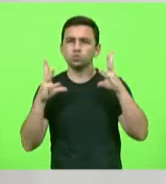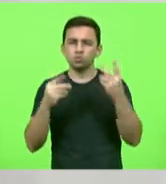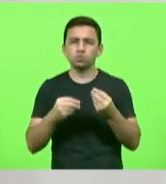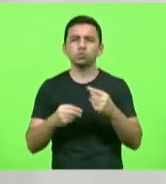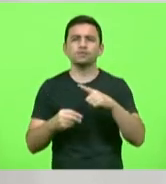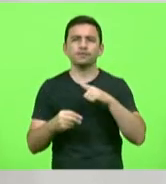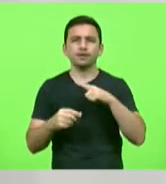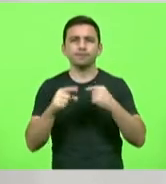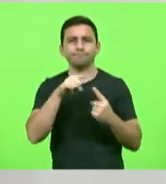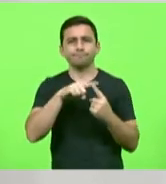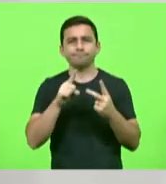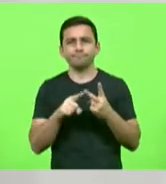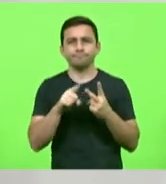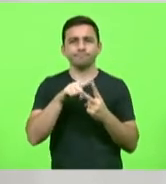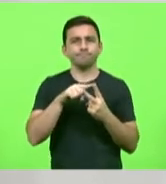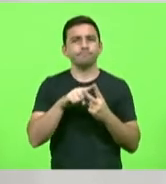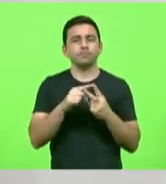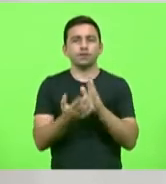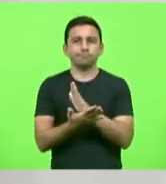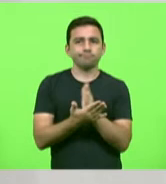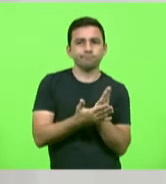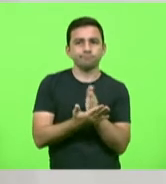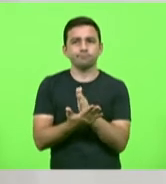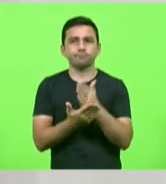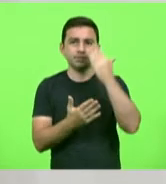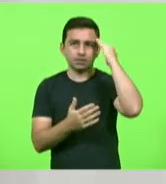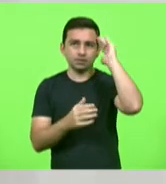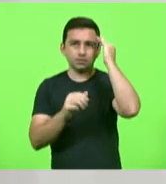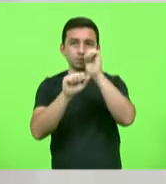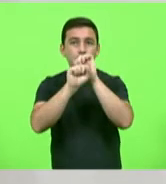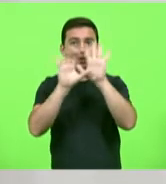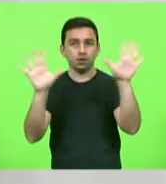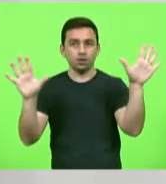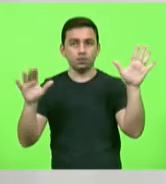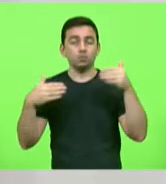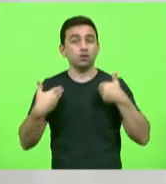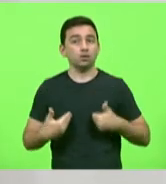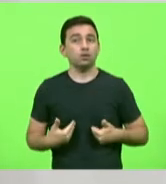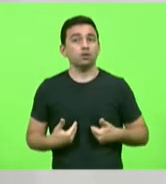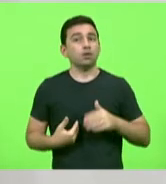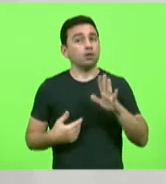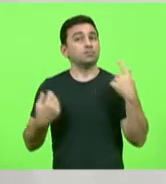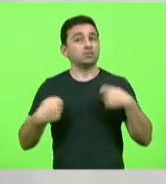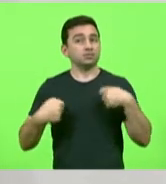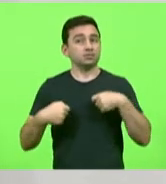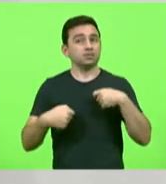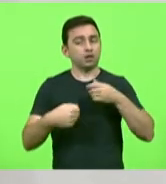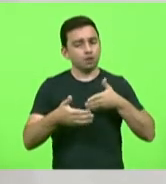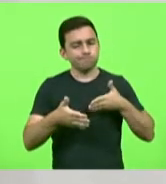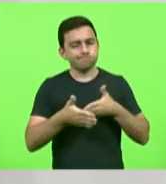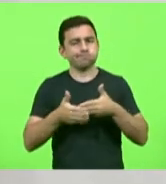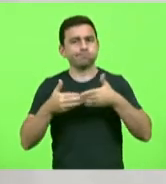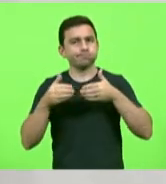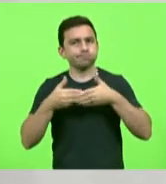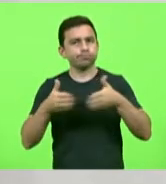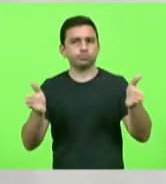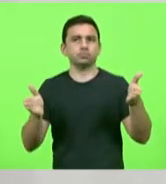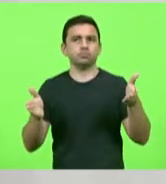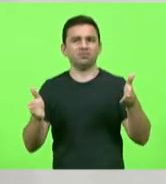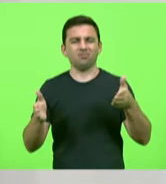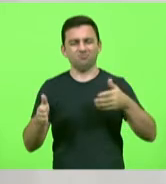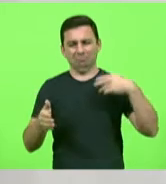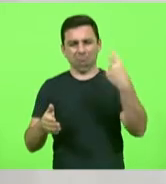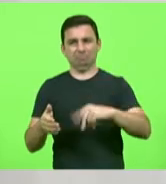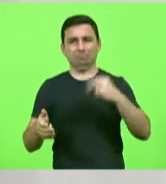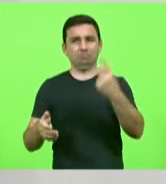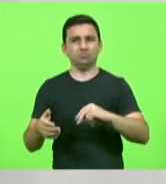duas esses dois entendimentos dentro do ser humano mas nós temos que buscar romper essa questão mais irracional mais de brutalidade